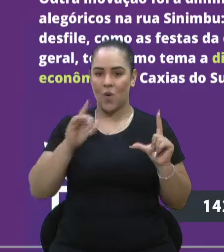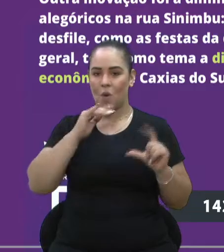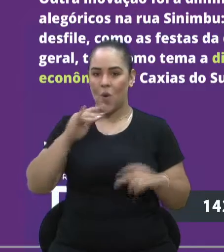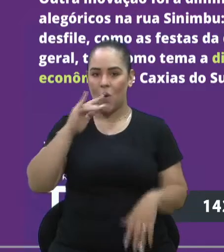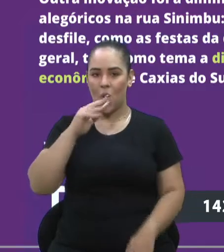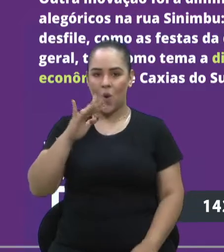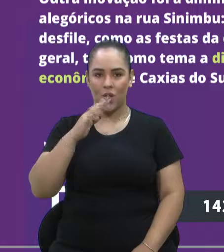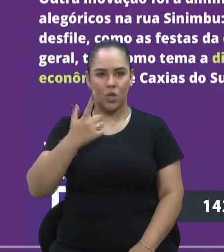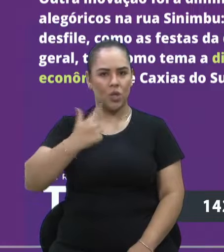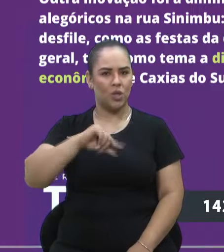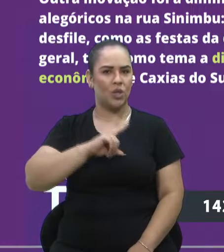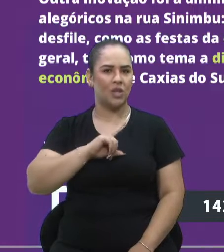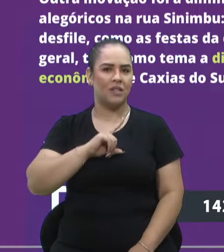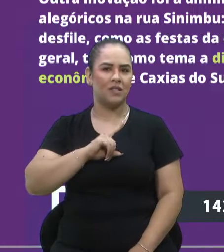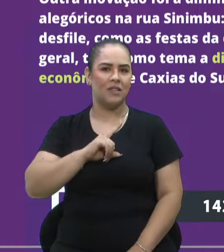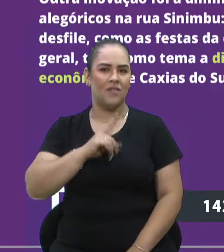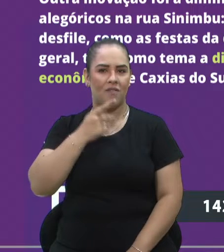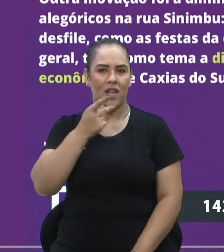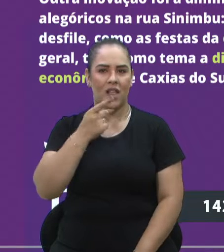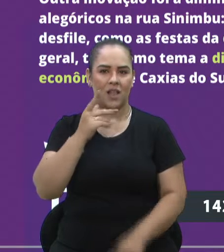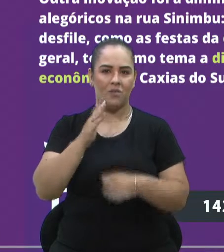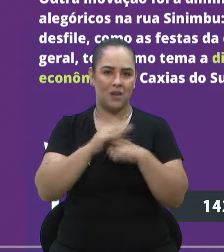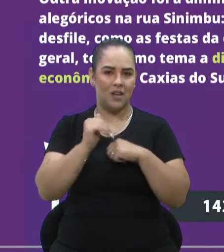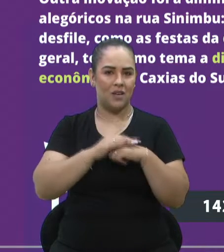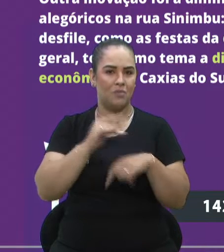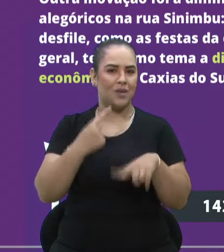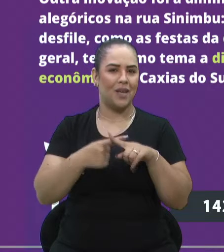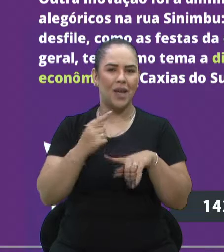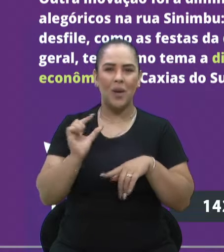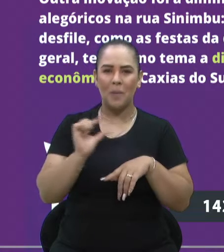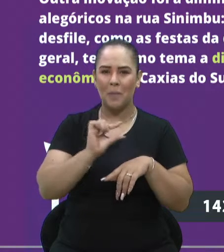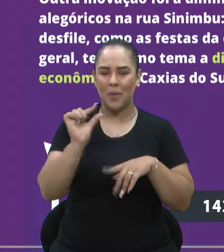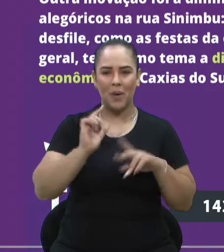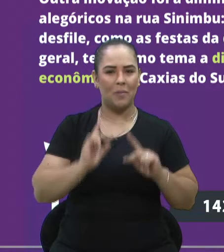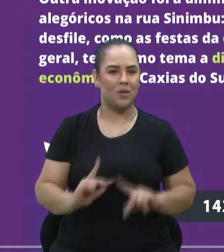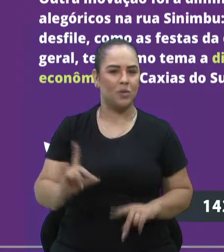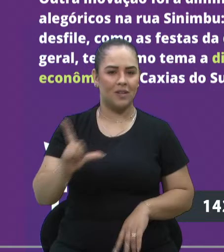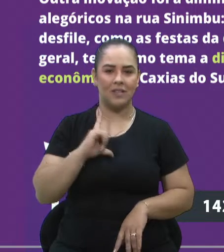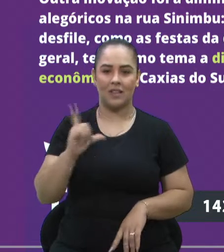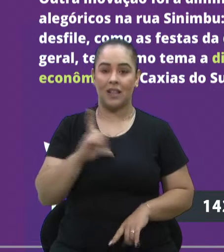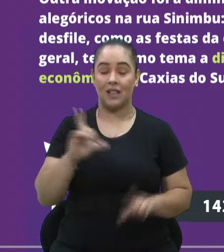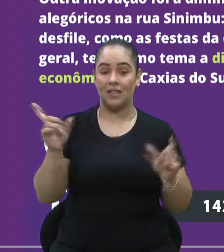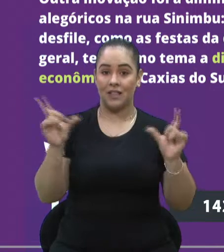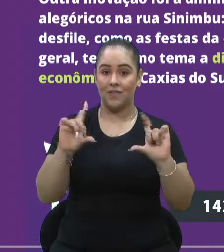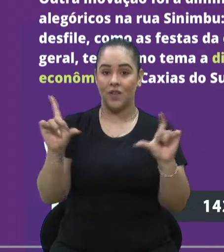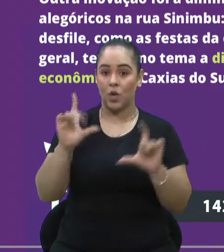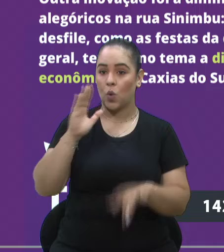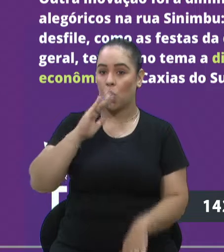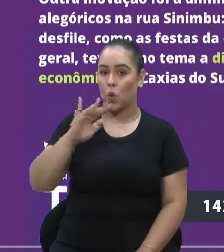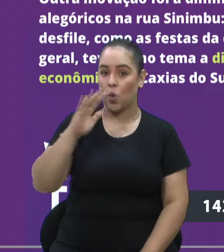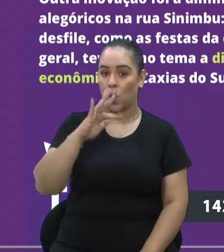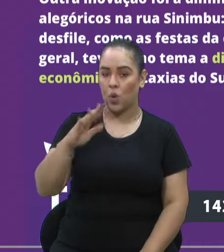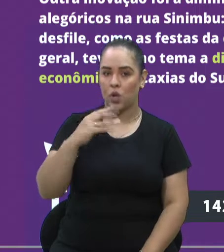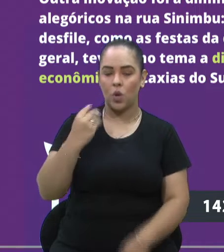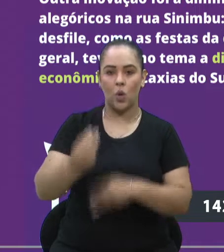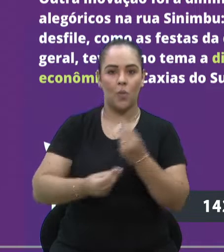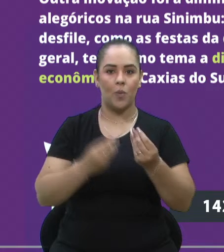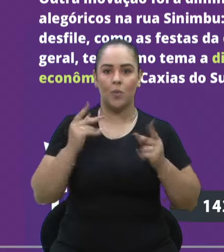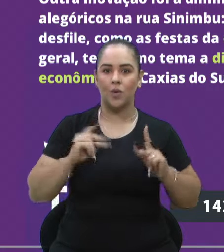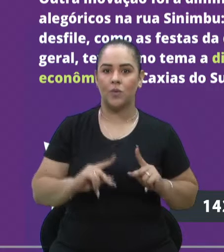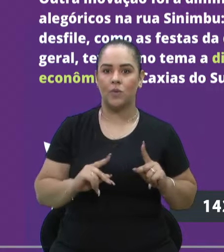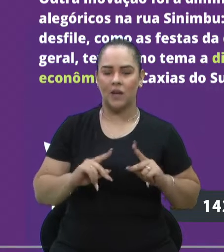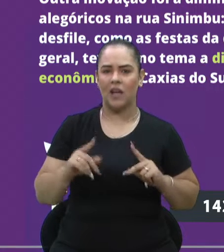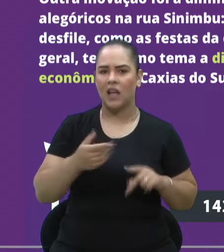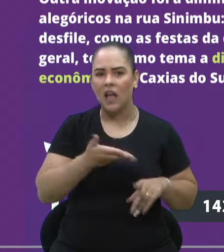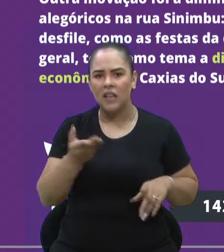carinho, porque, naquela época, pouquíssimas pessoas, pouquíssimas tinham TV Acores. E o quanto as pessoas, então, aquelas